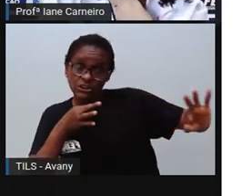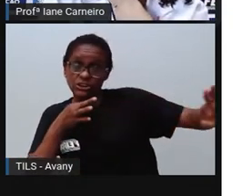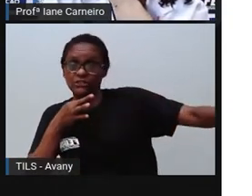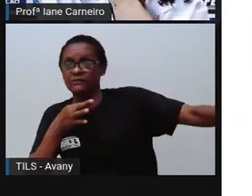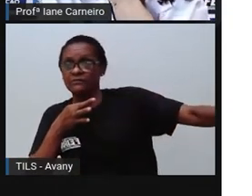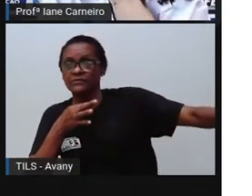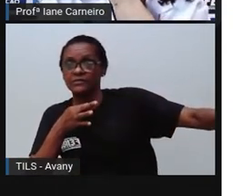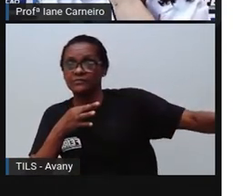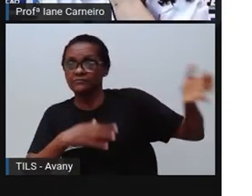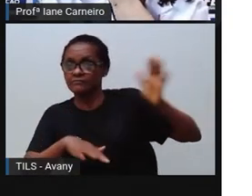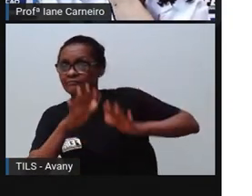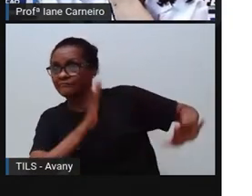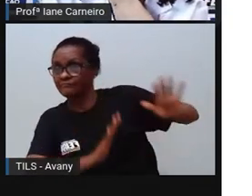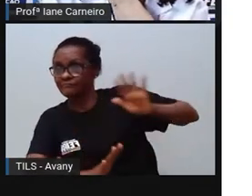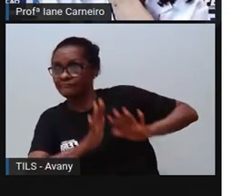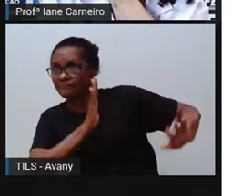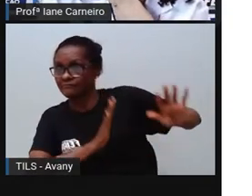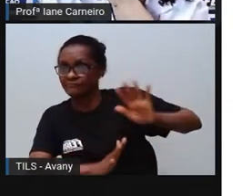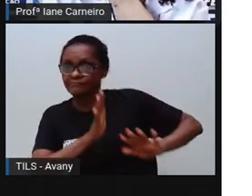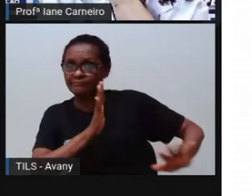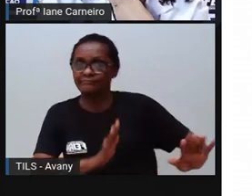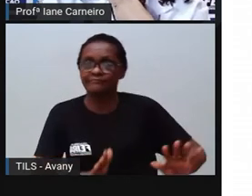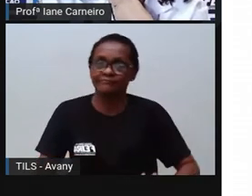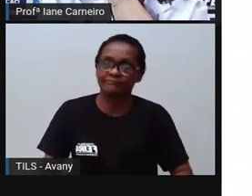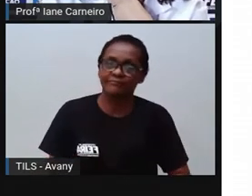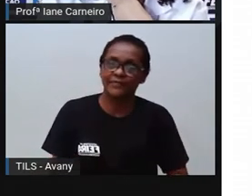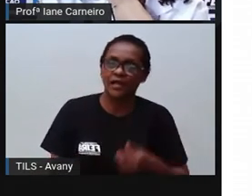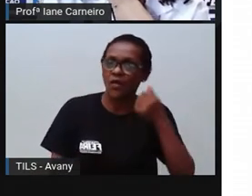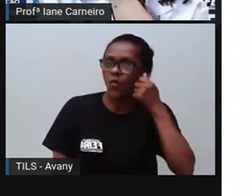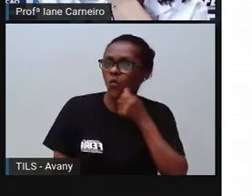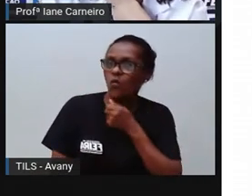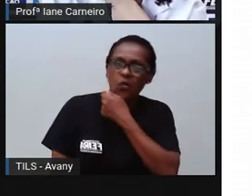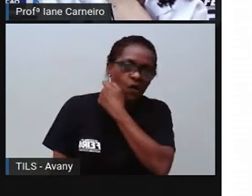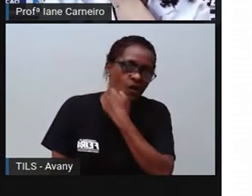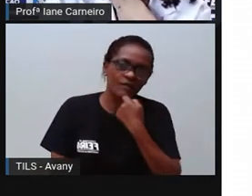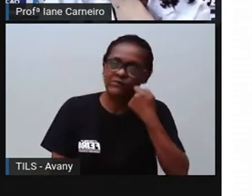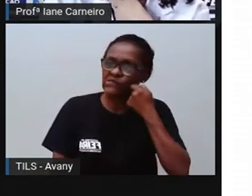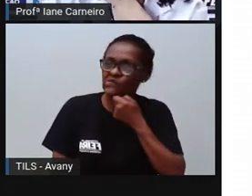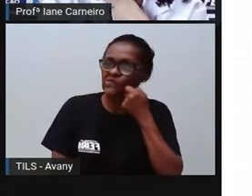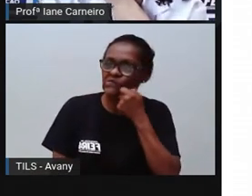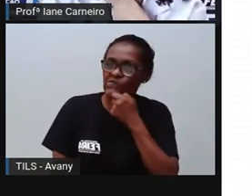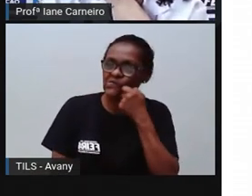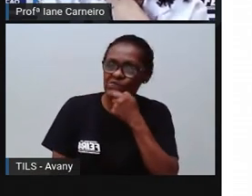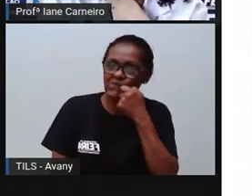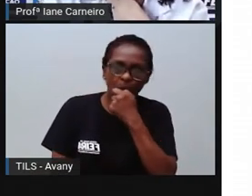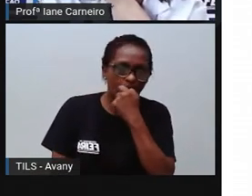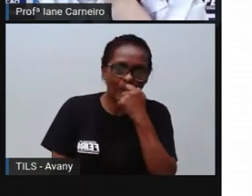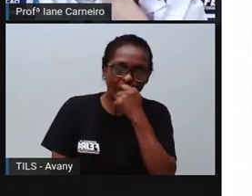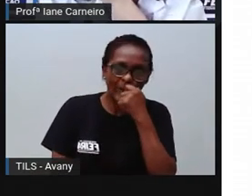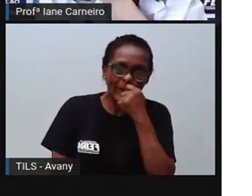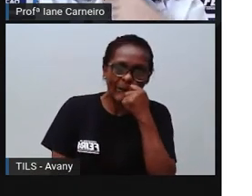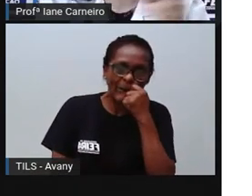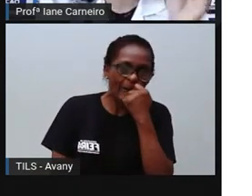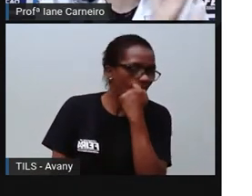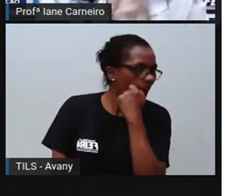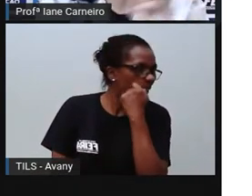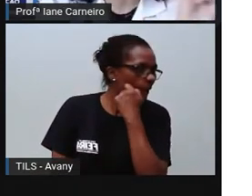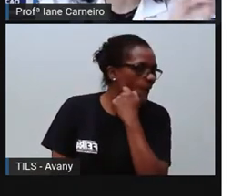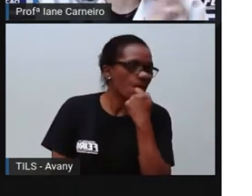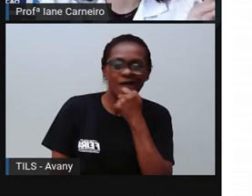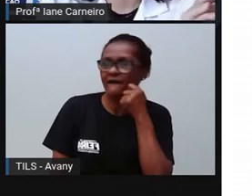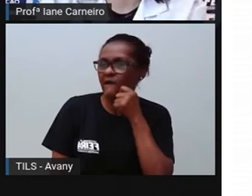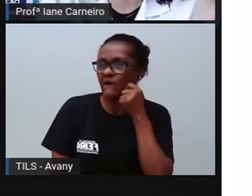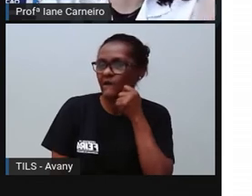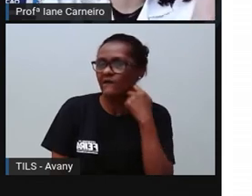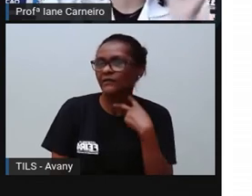criança não pode... Isso aqui, por exemplo, ó, que a mamãe, papai, os adultos urbam, não pode ficar perto da criança, porque ele corta. Então, se você